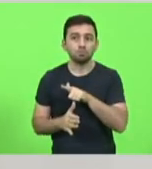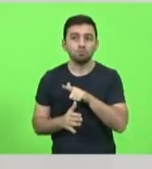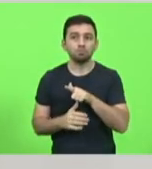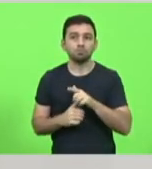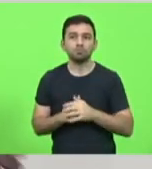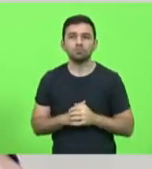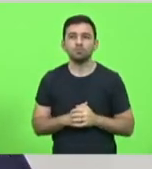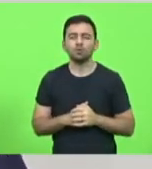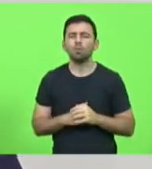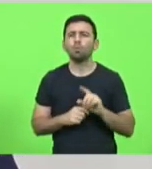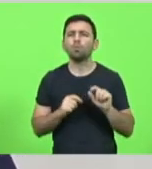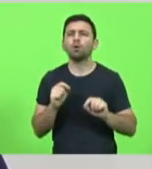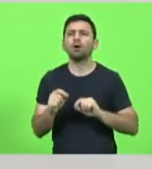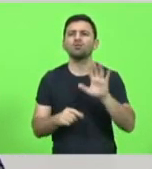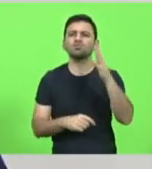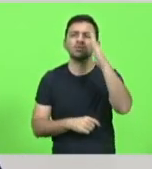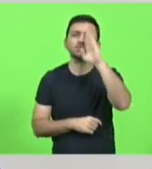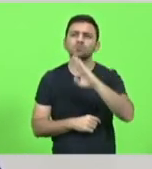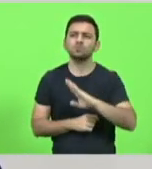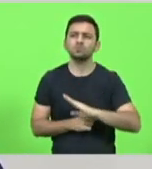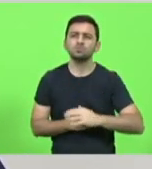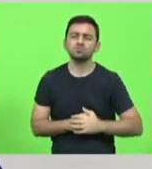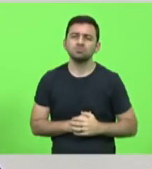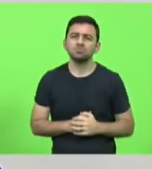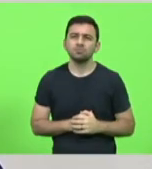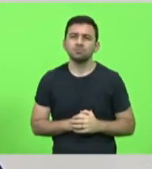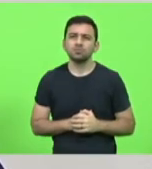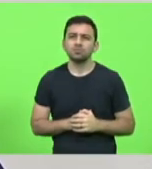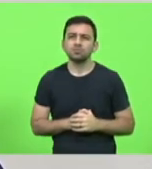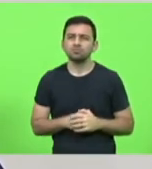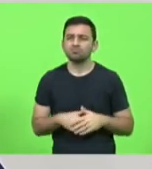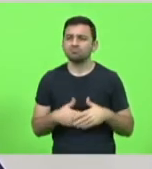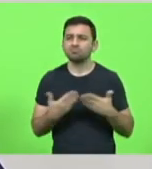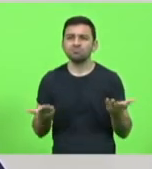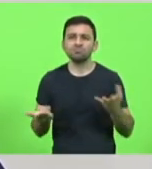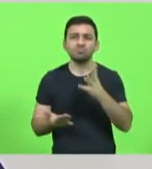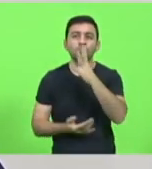o que está acontecendo no Brasil é impressionante.